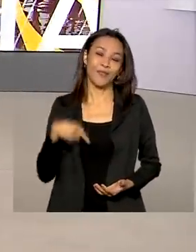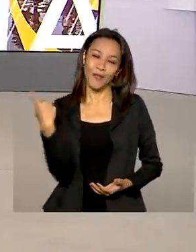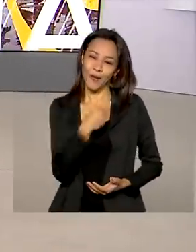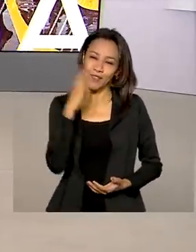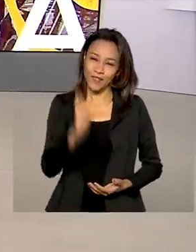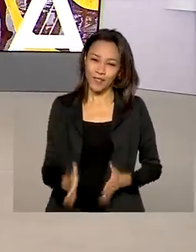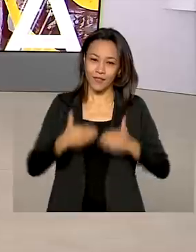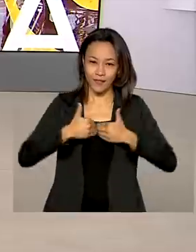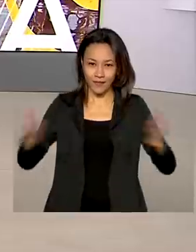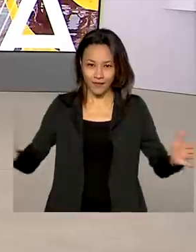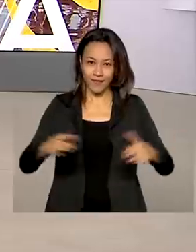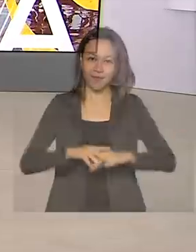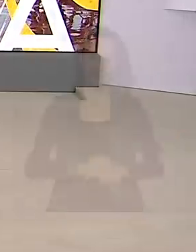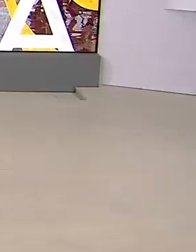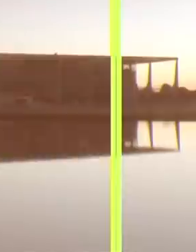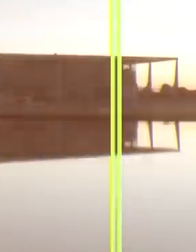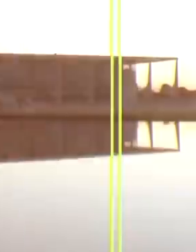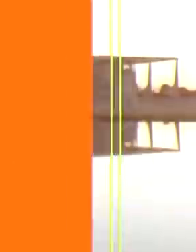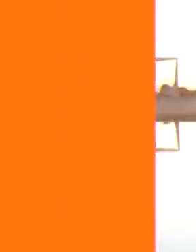o Brasil em Dia está no ar.